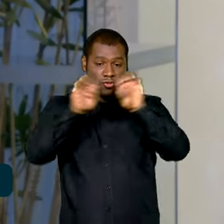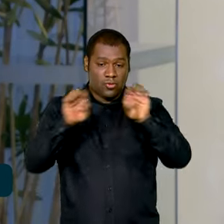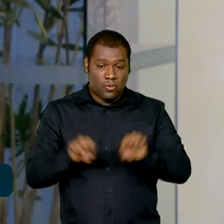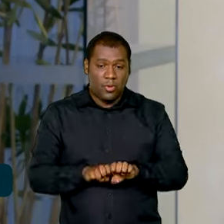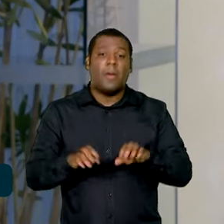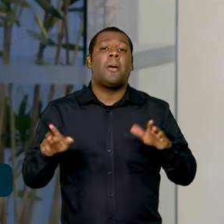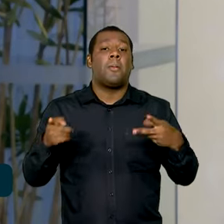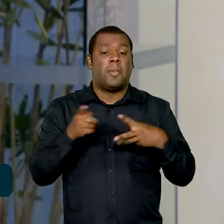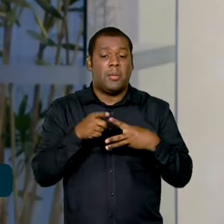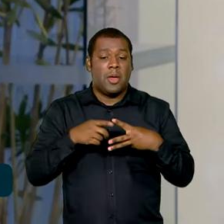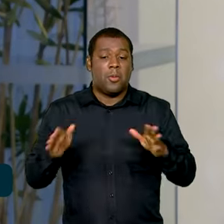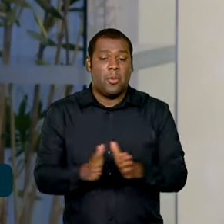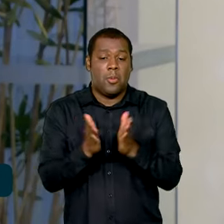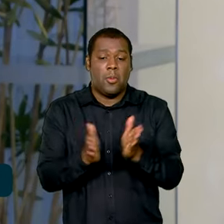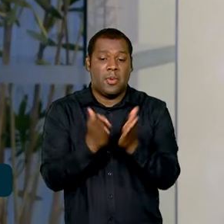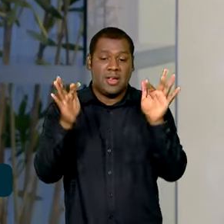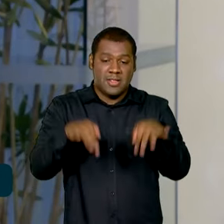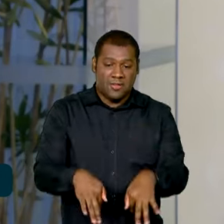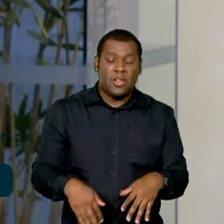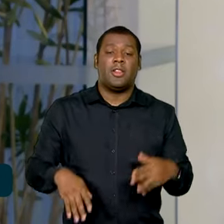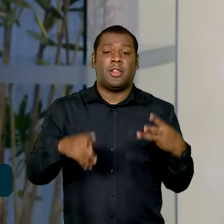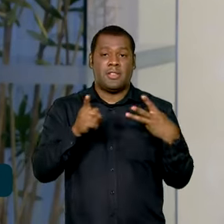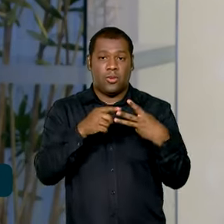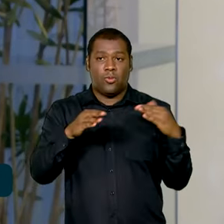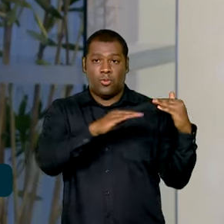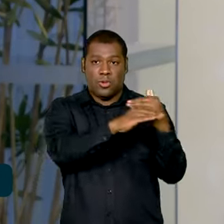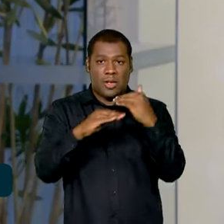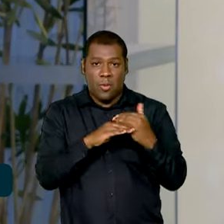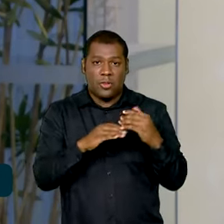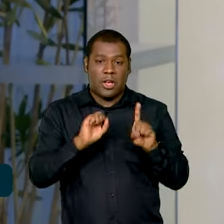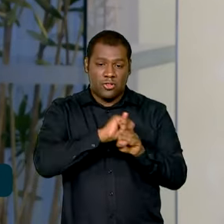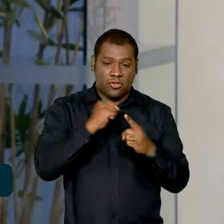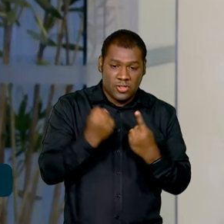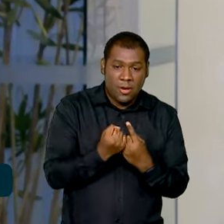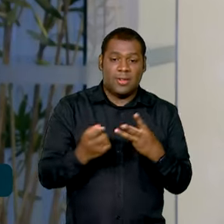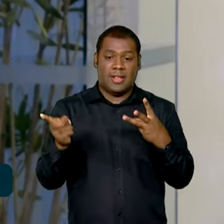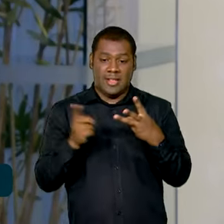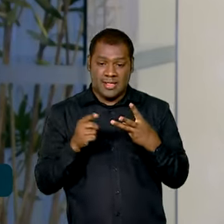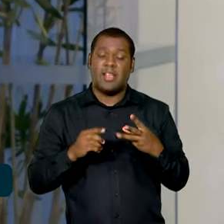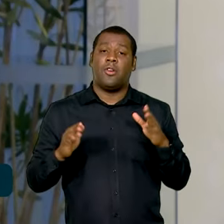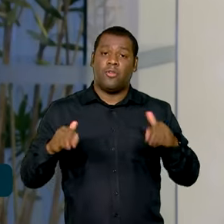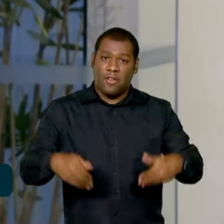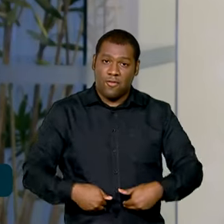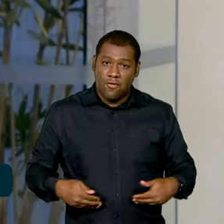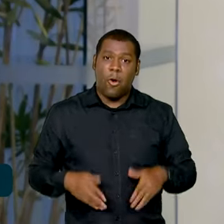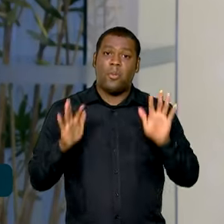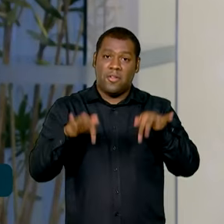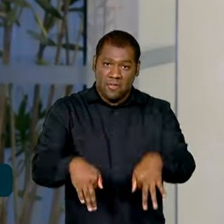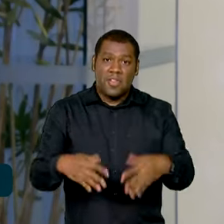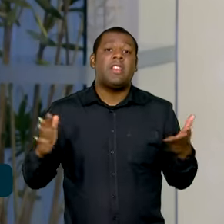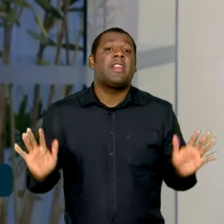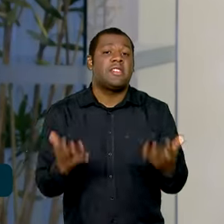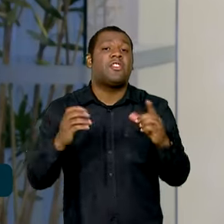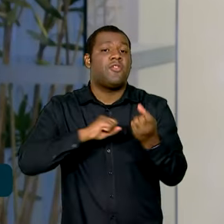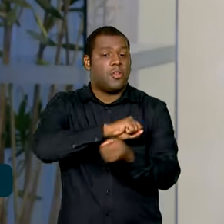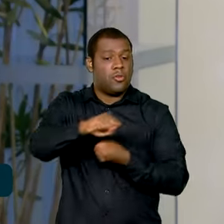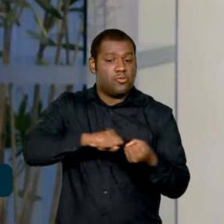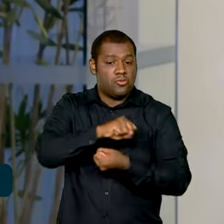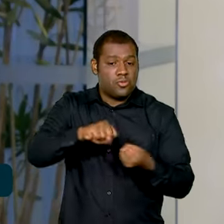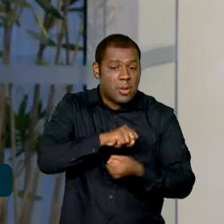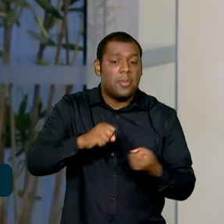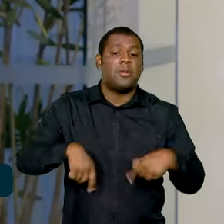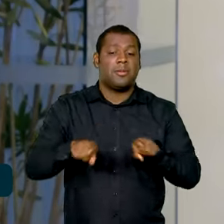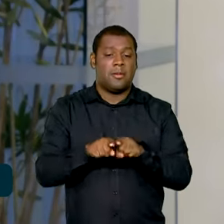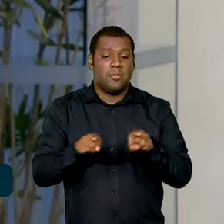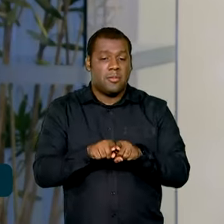pobreza, combate à desigualdade social e combate à fome, promoção do desenvolvimento sustentável e também trata